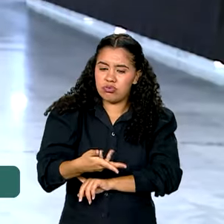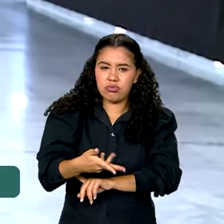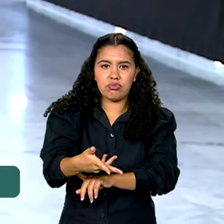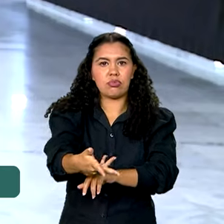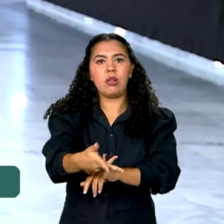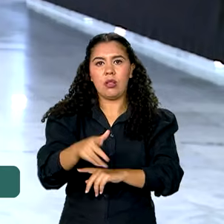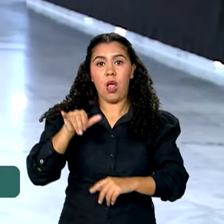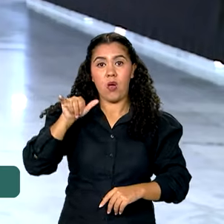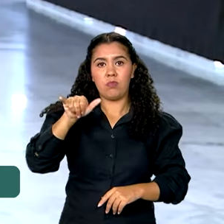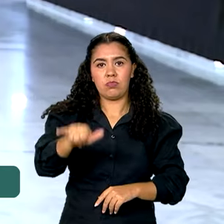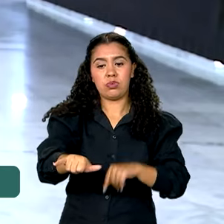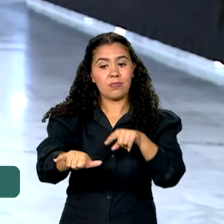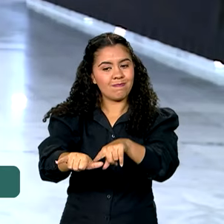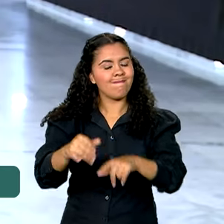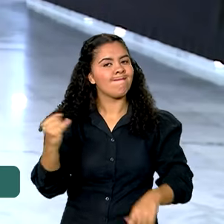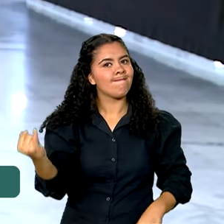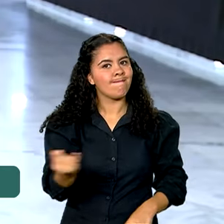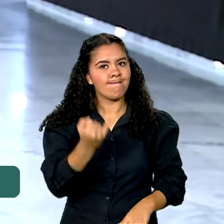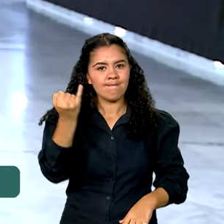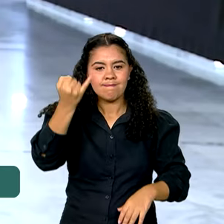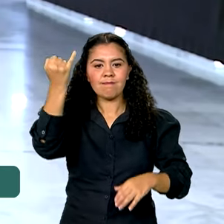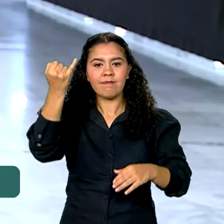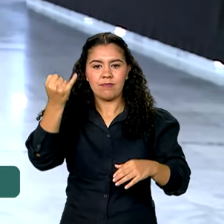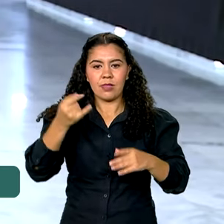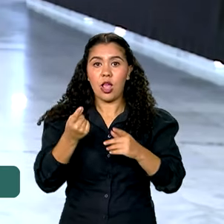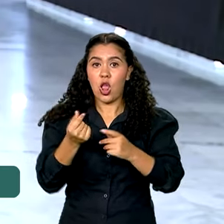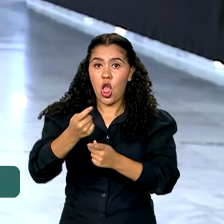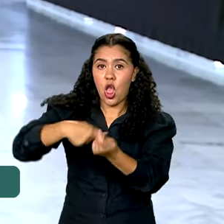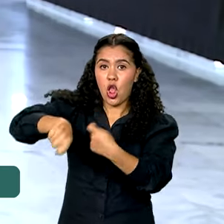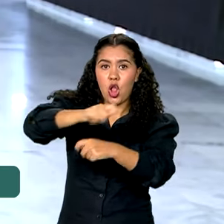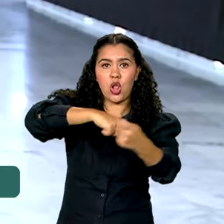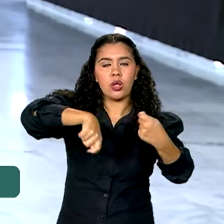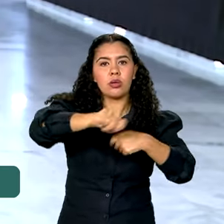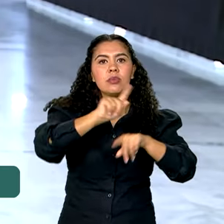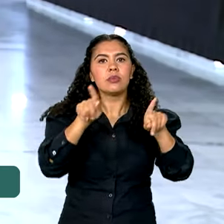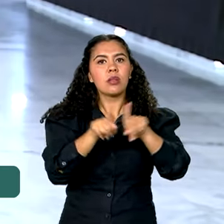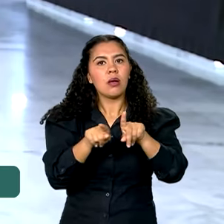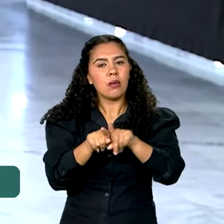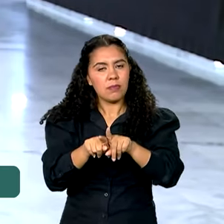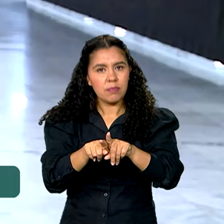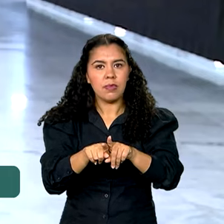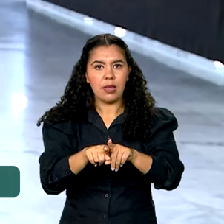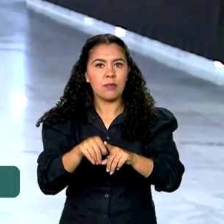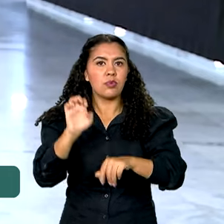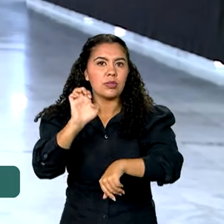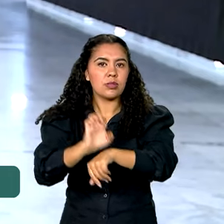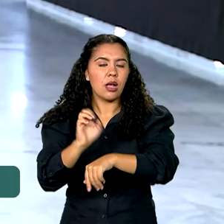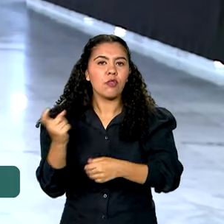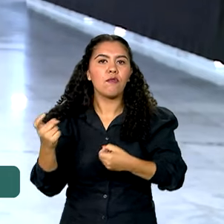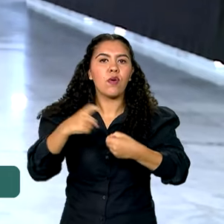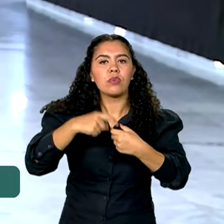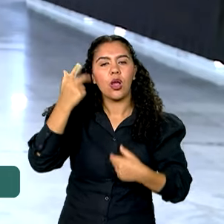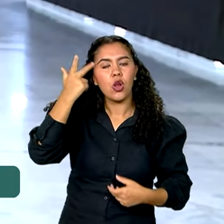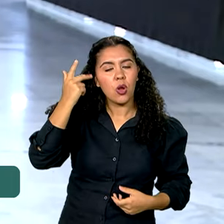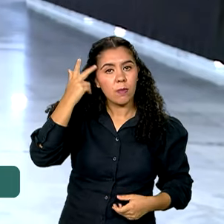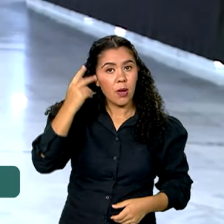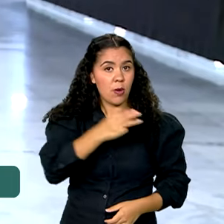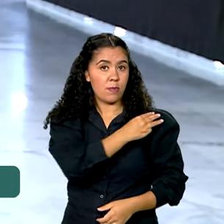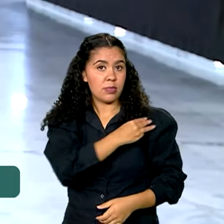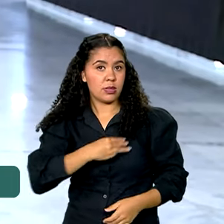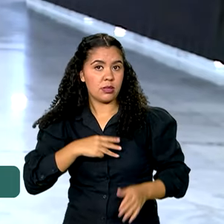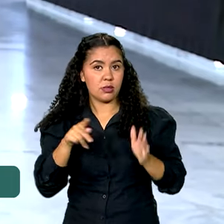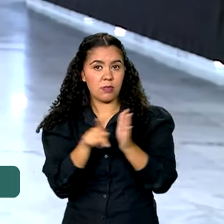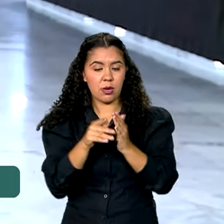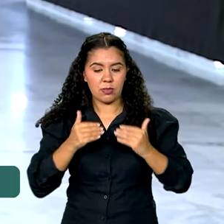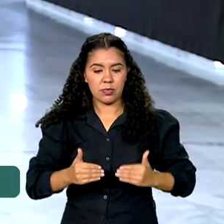aeroporto, já que é fundamental para a retomada da economia e da normalidade do Estado. O ministro de Portos e Aeroportos disse